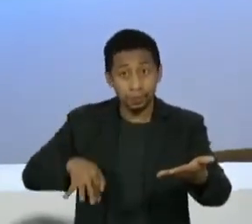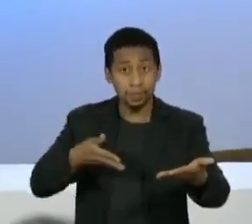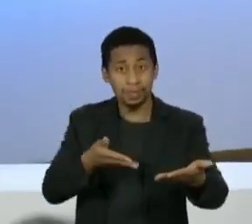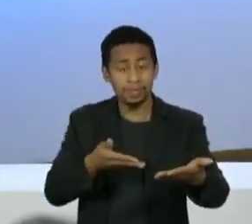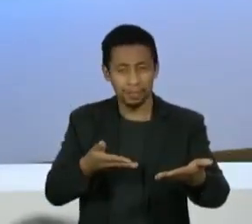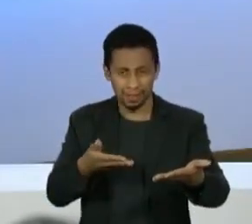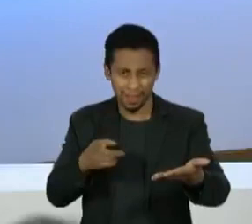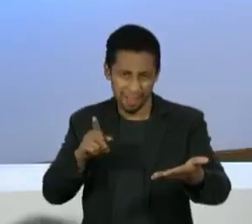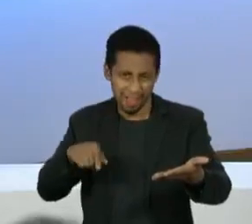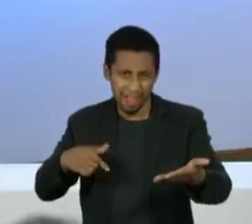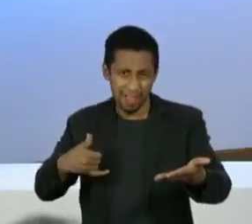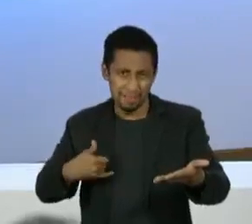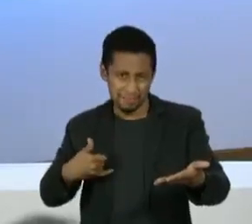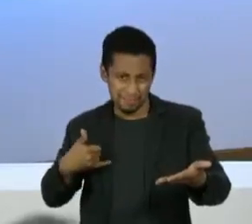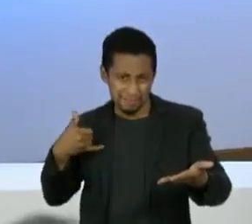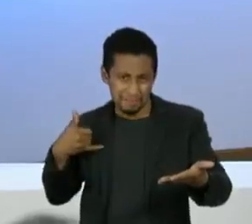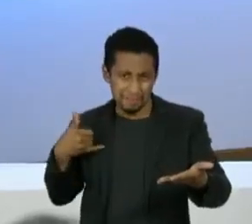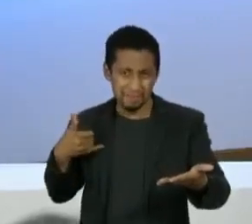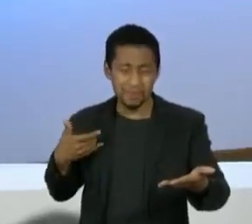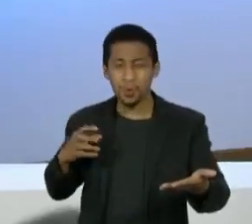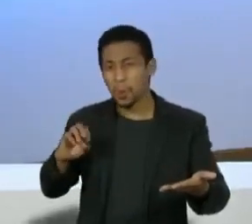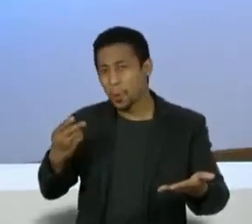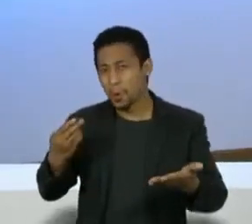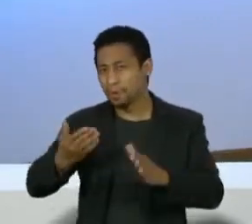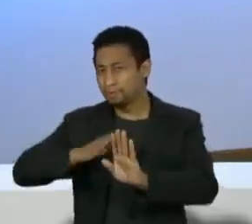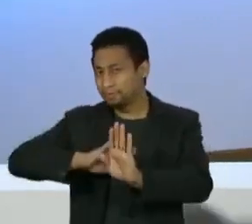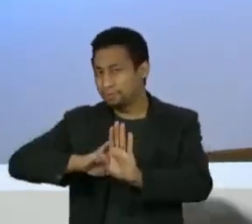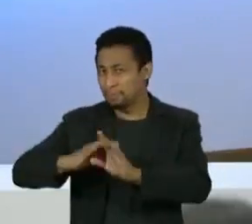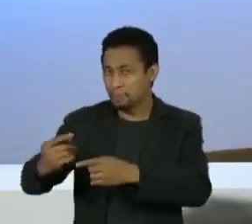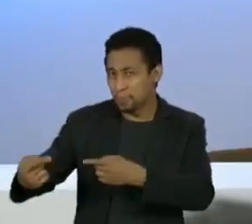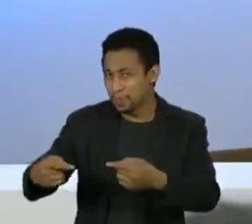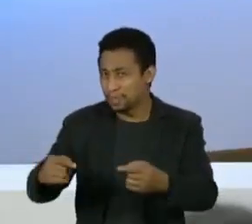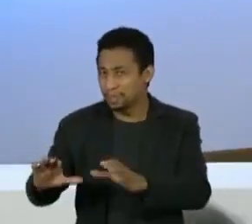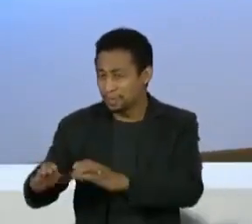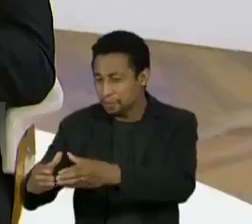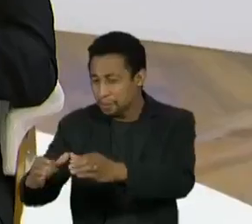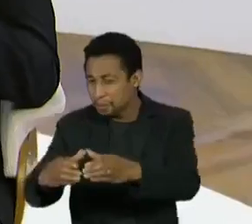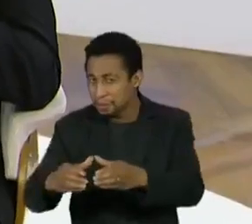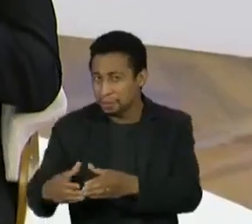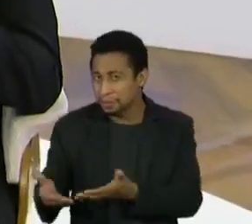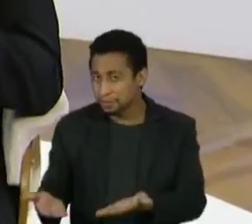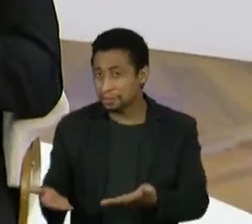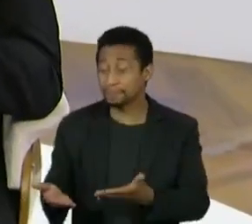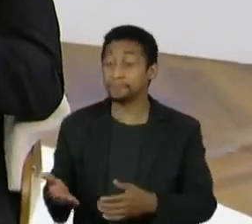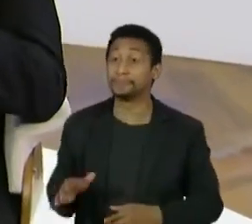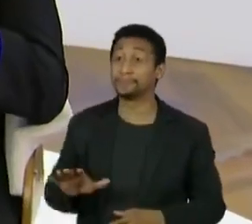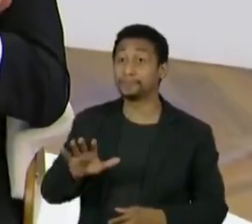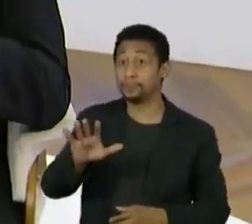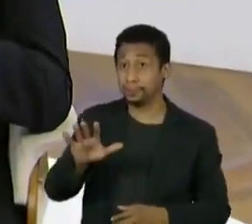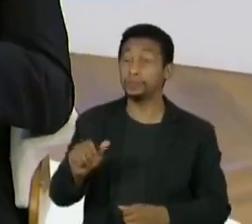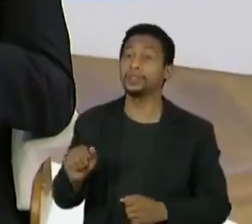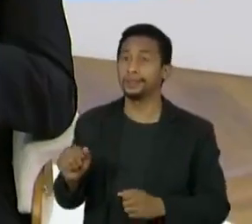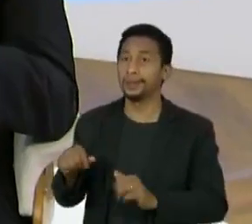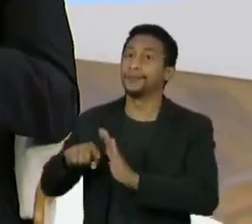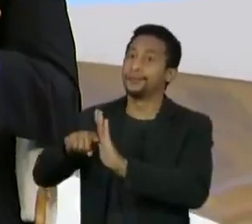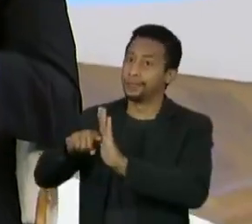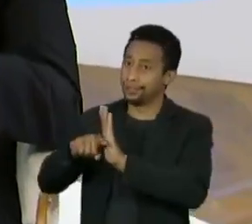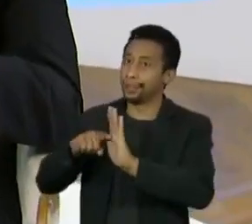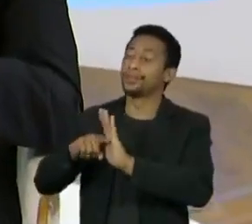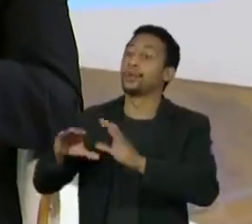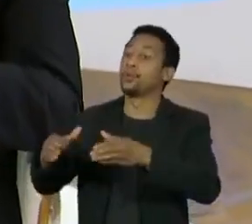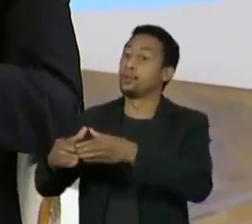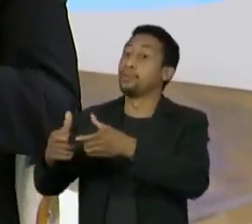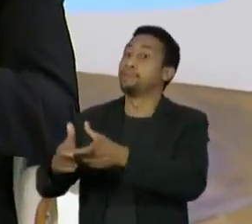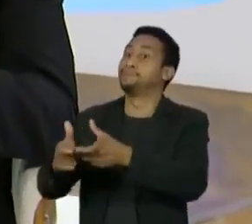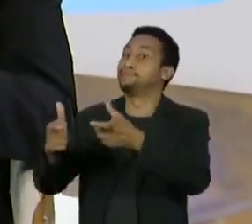vaidade, política local? Você tem vários fatores. Uma investigação que é conduzida por tanta gente sempre tem